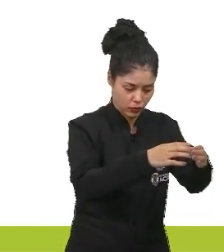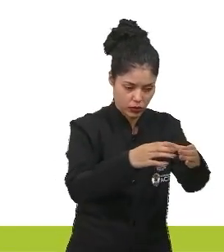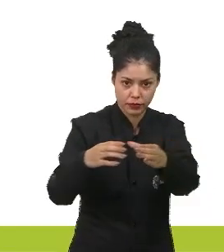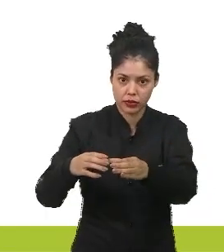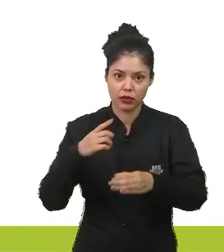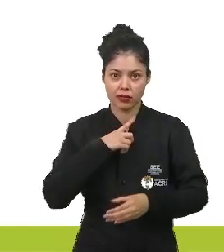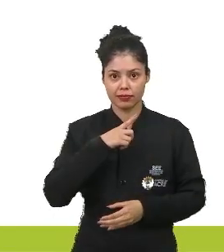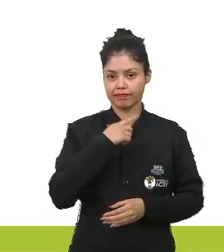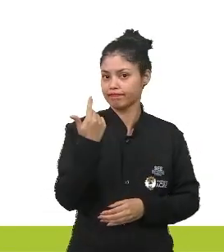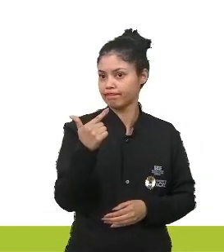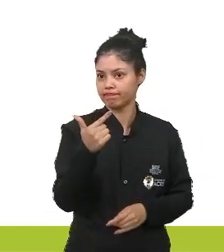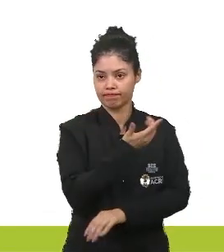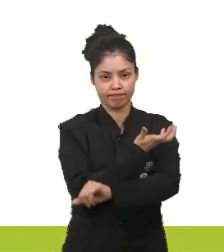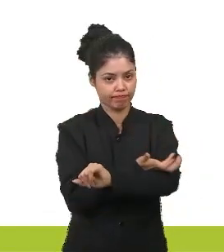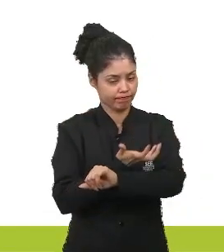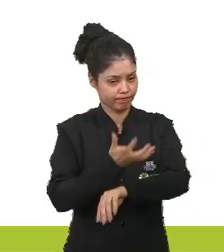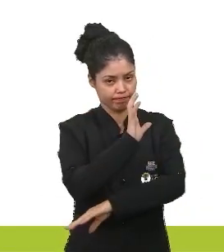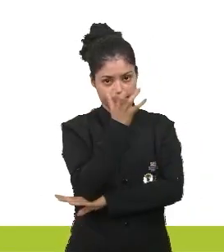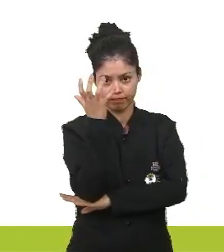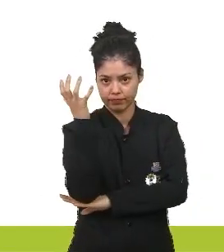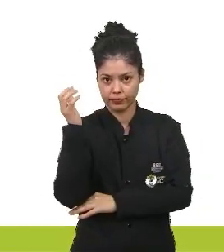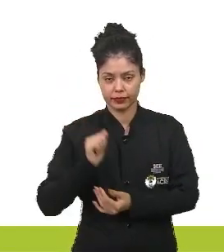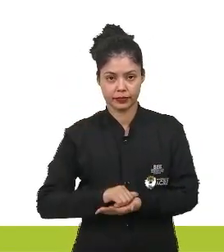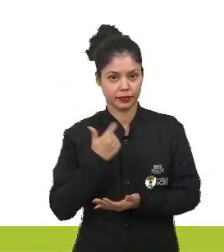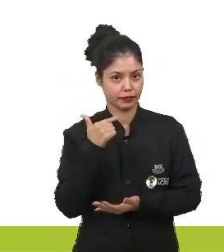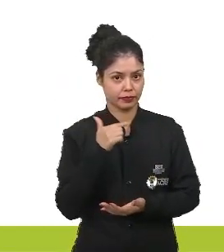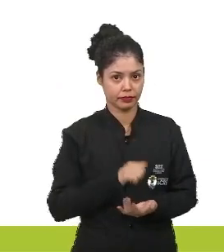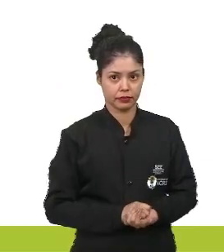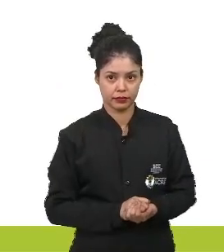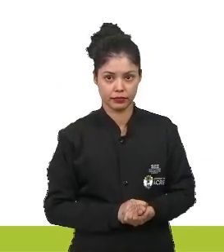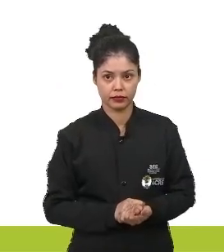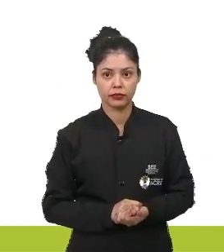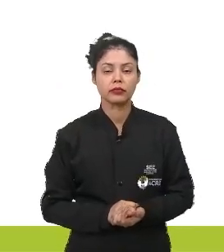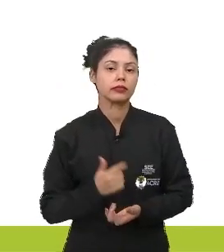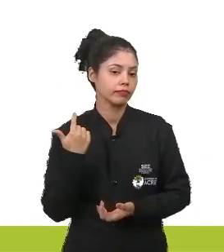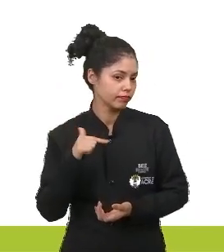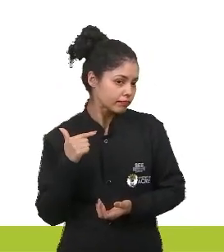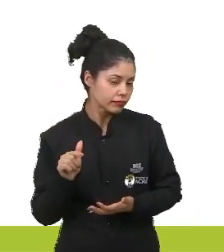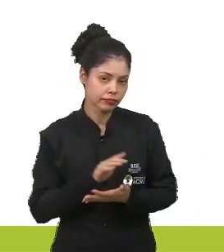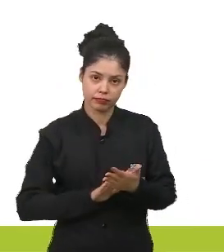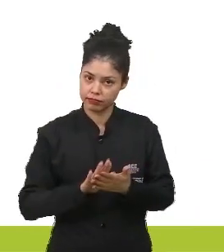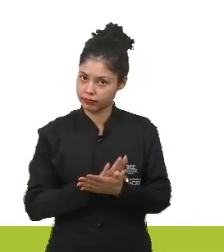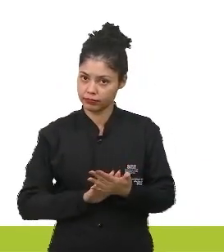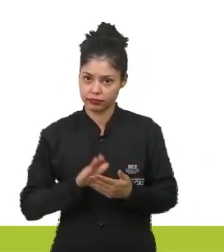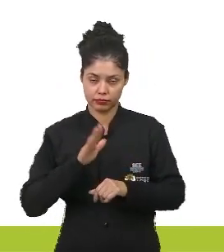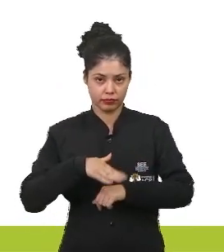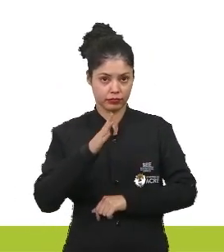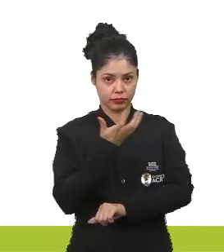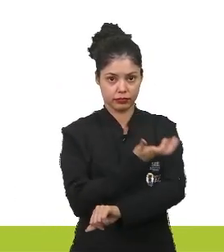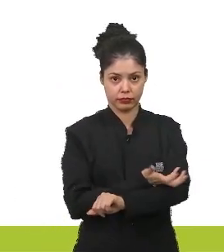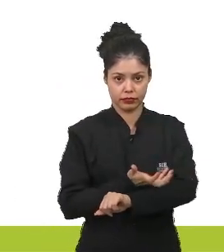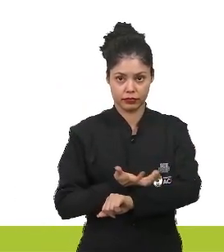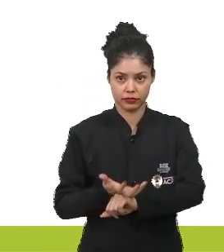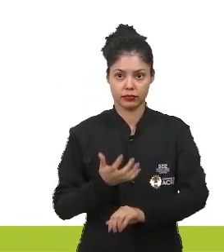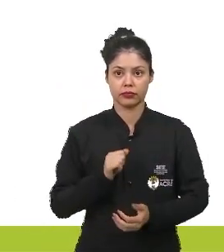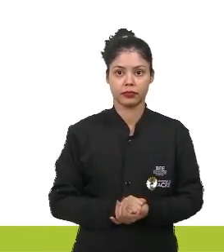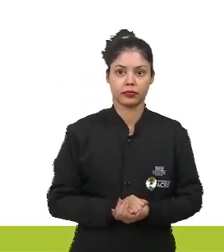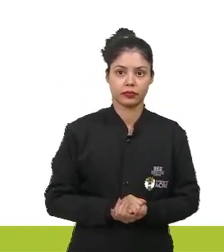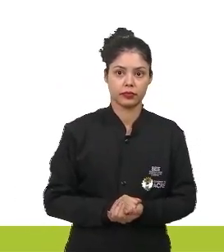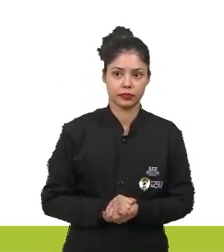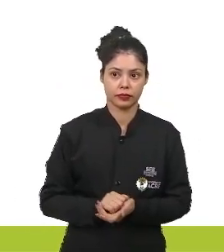repararem bem, não tem mais vegetação nenhuma aqui. Bom,